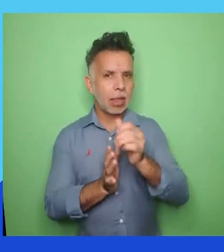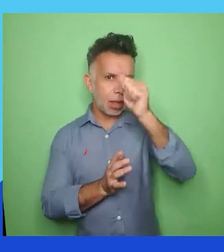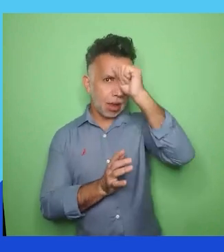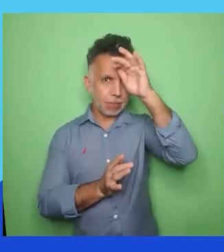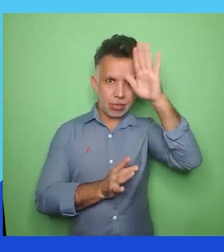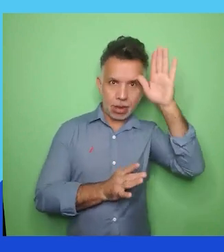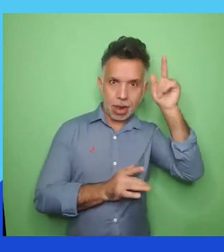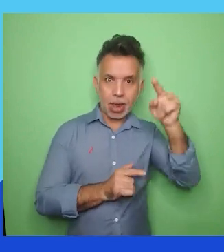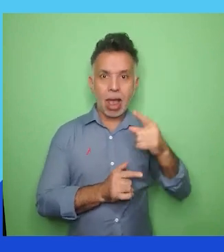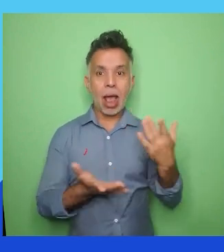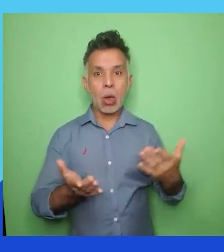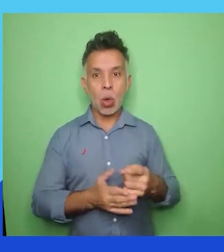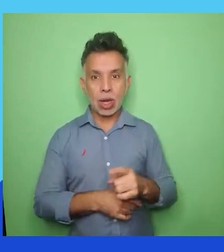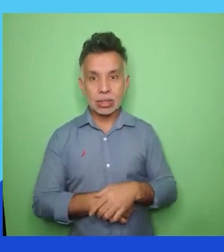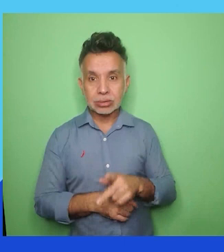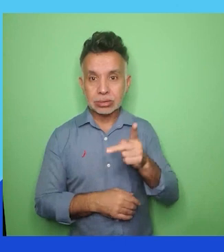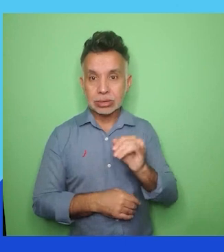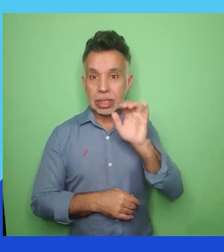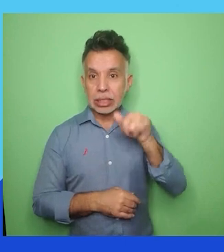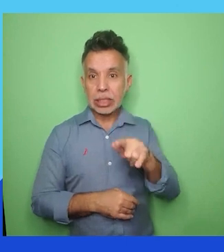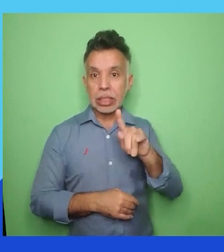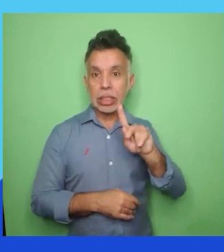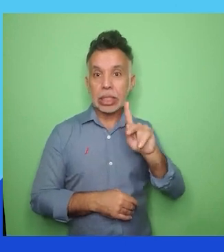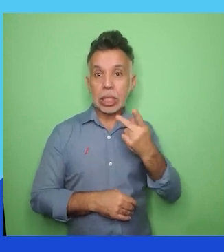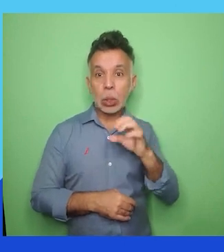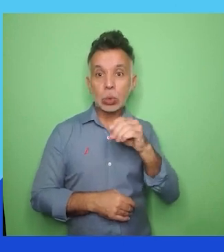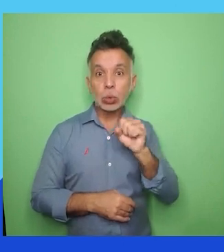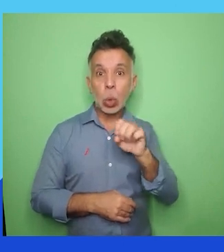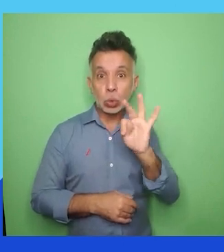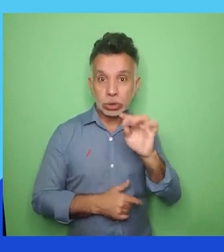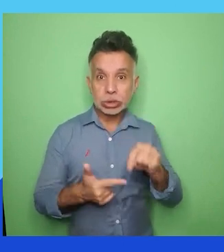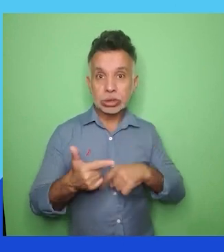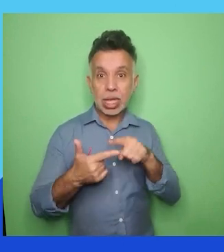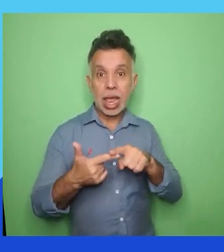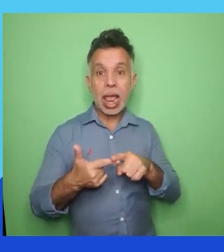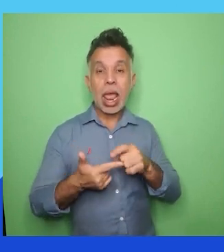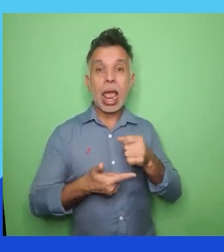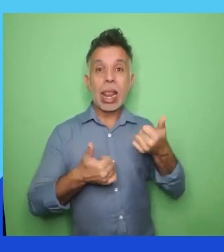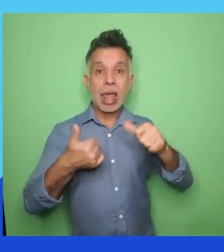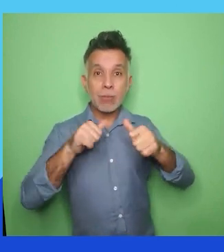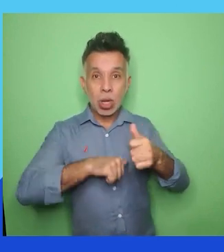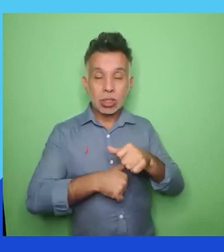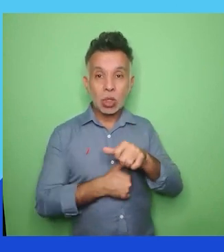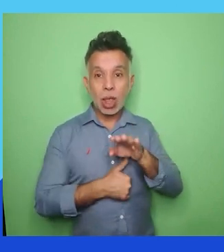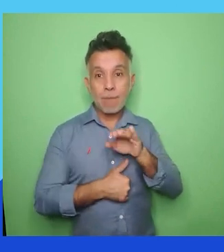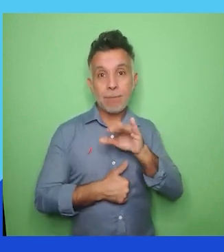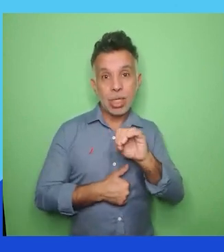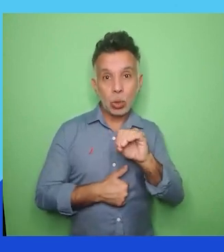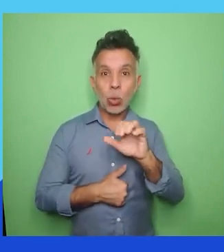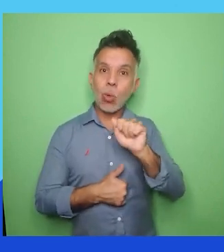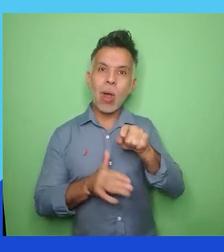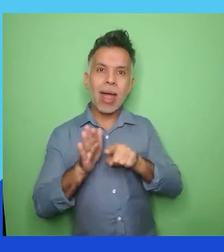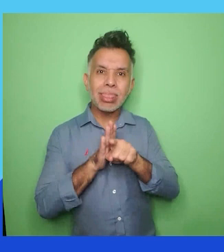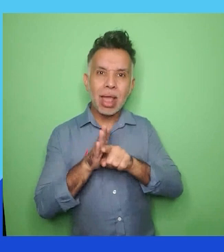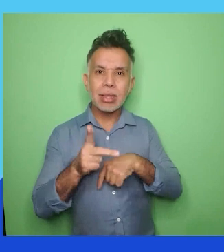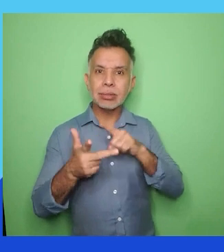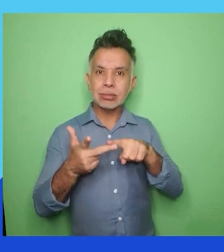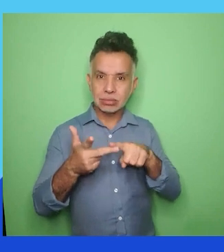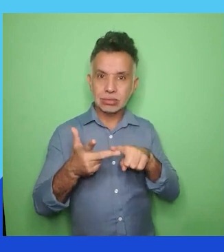Laboratório Bioanálise, meus parabéns! Laboratório de Análises Clínicas, Vicente Lemos.